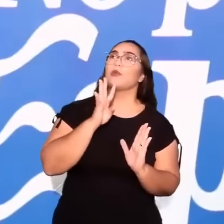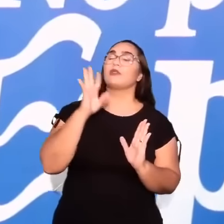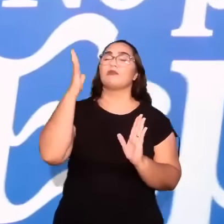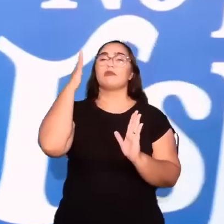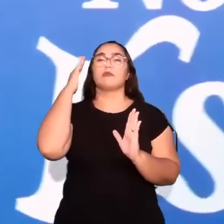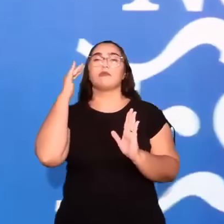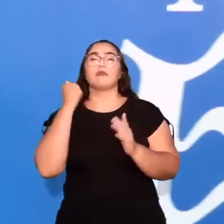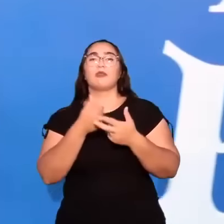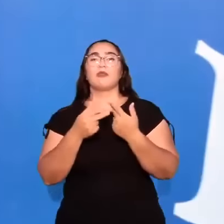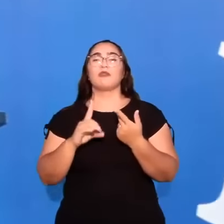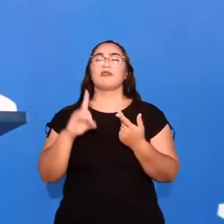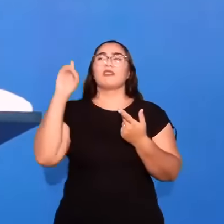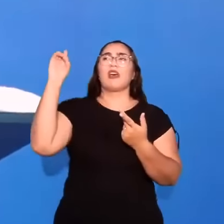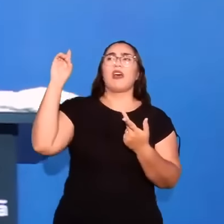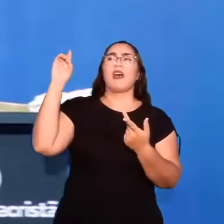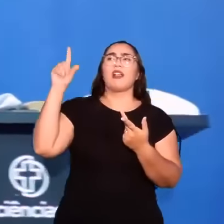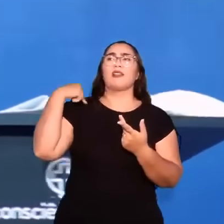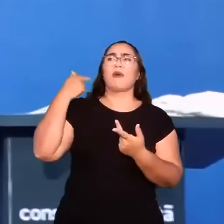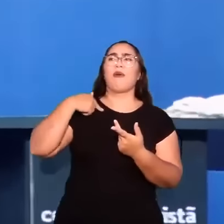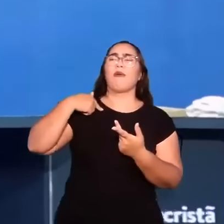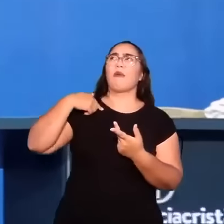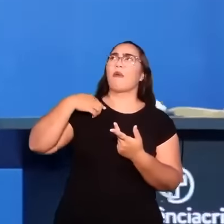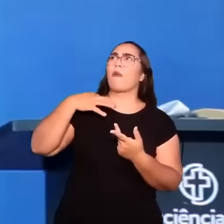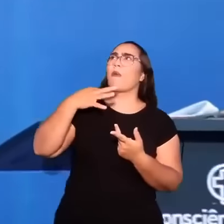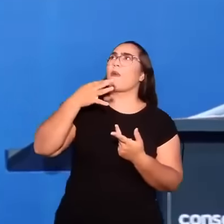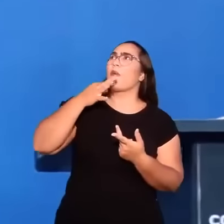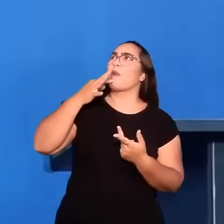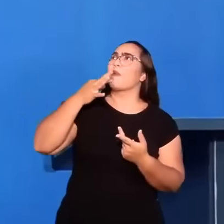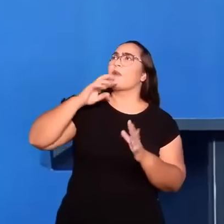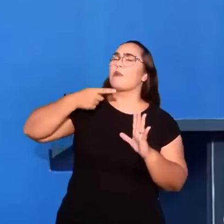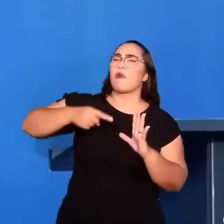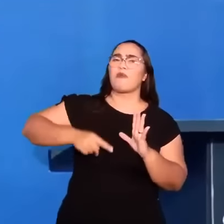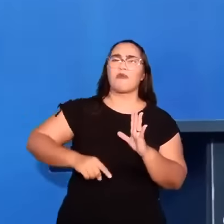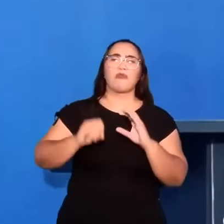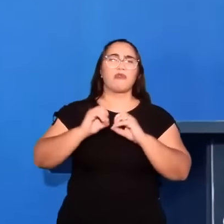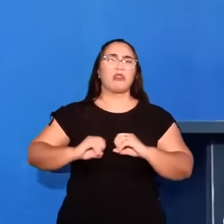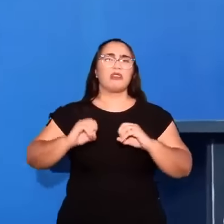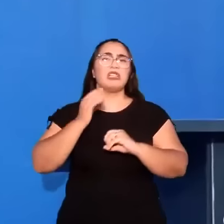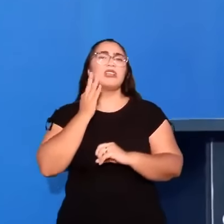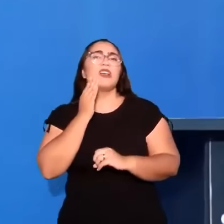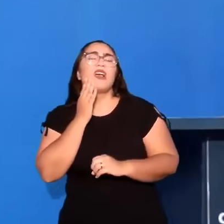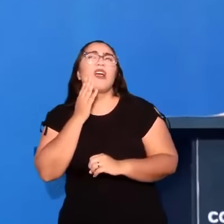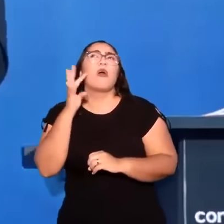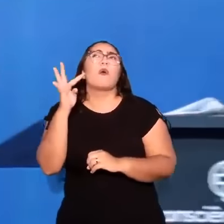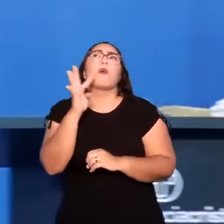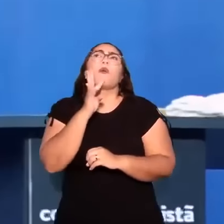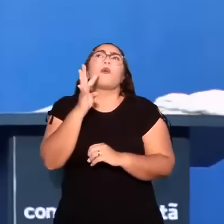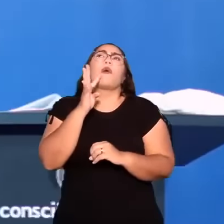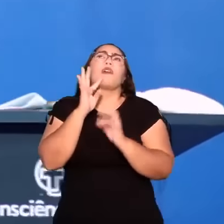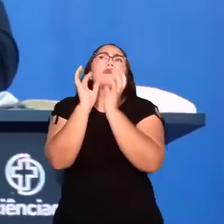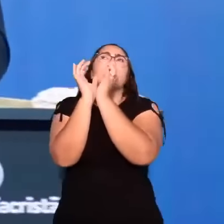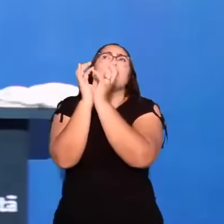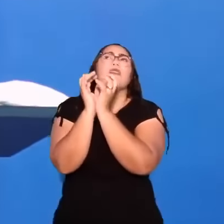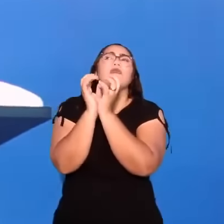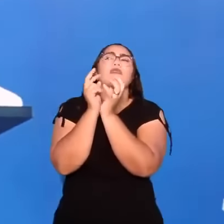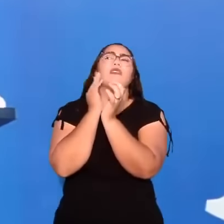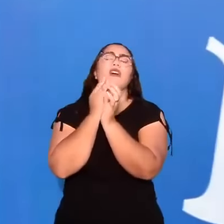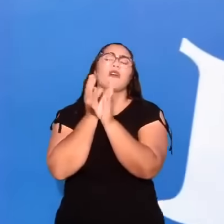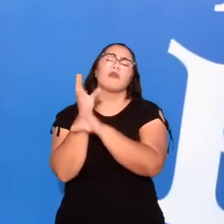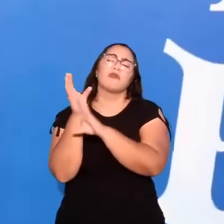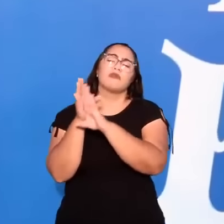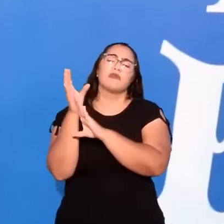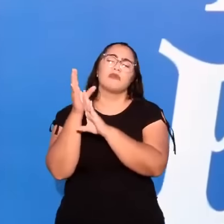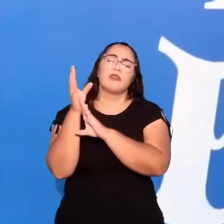saber de Deus. Quão insondáveis são seus juízos. Quão inescrutáveis são seus caminhos. Quem conheceu a mente do Senhor. Quem foi seu conselheiro. Quem